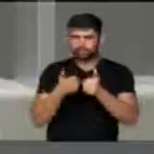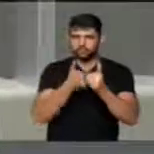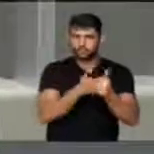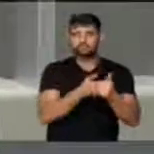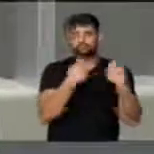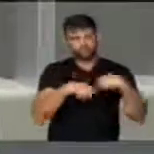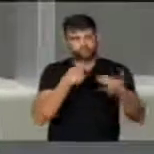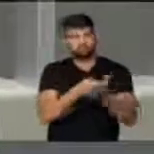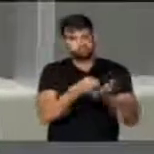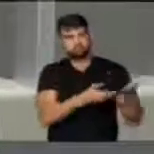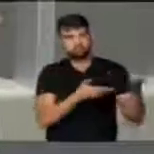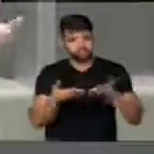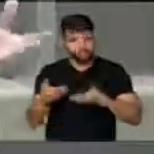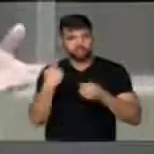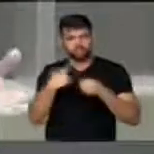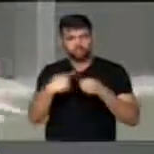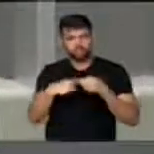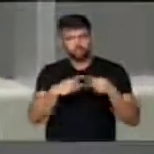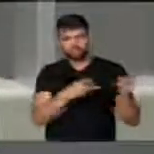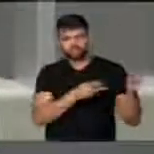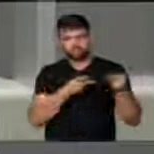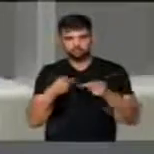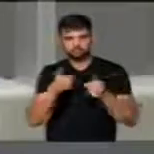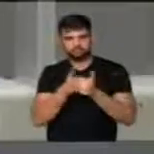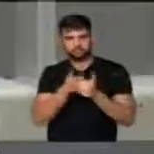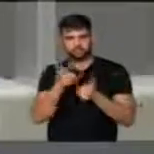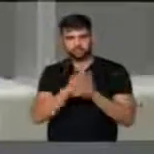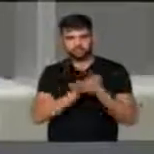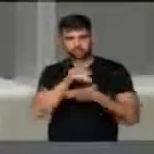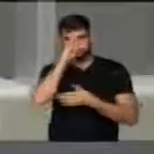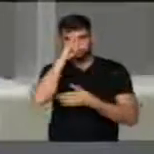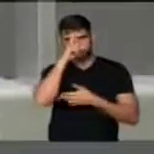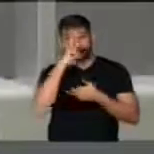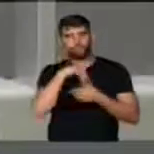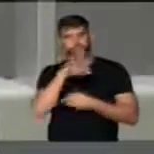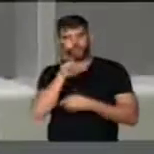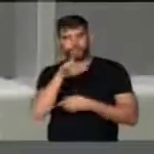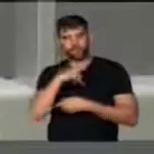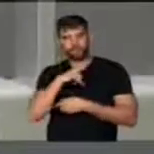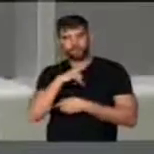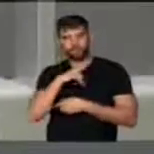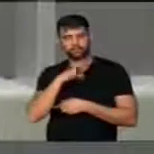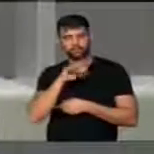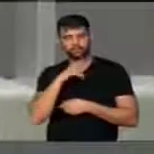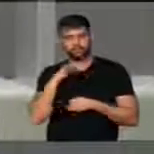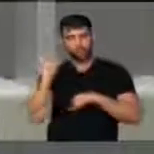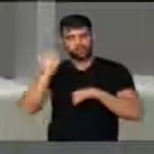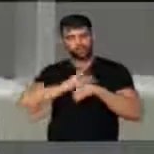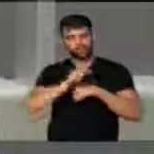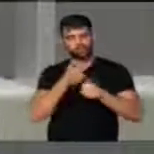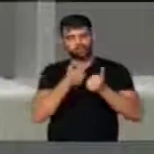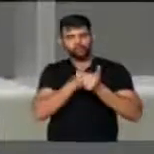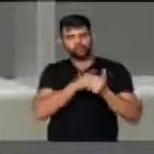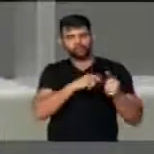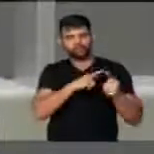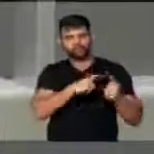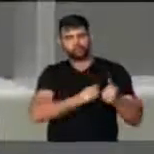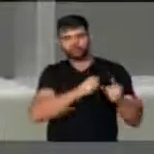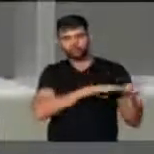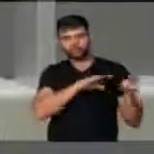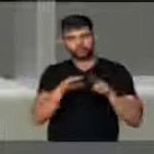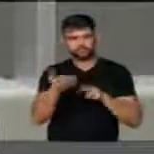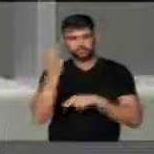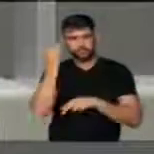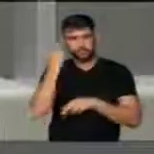receber sim, as cidades vizinhas têm Uberlândia como uma cidade de polo. Estive semana passada